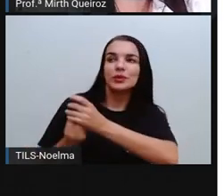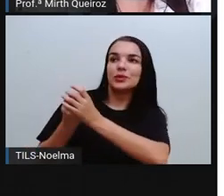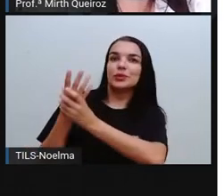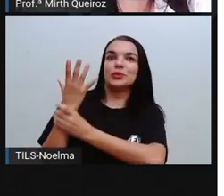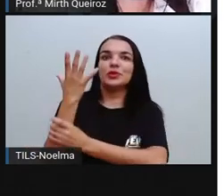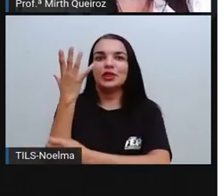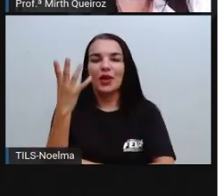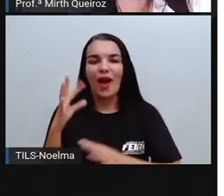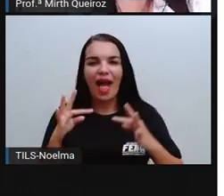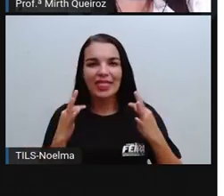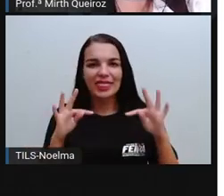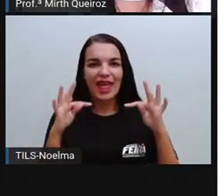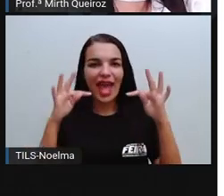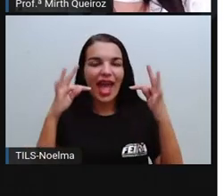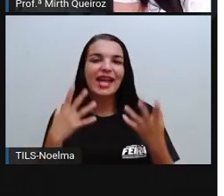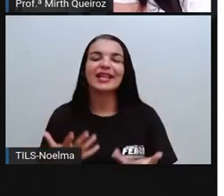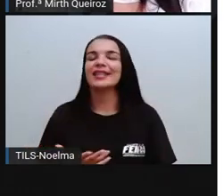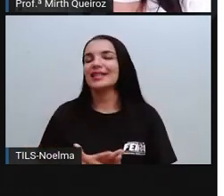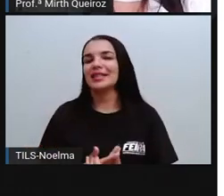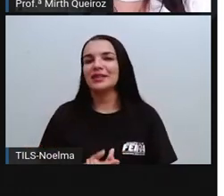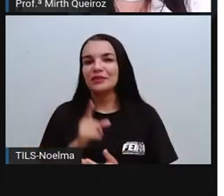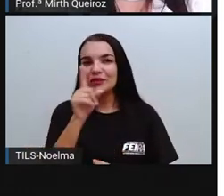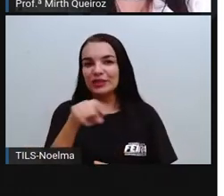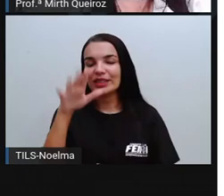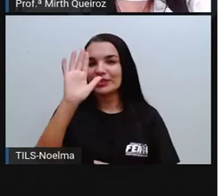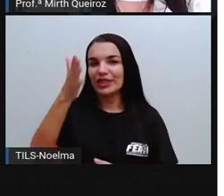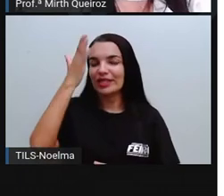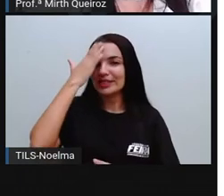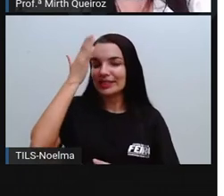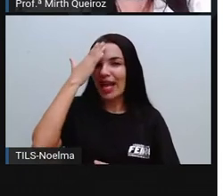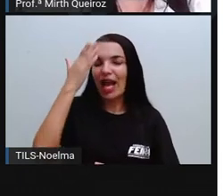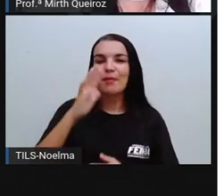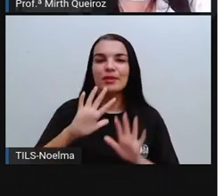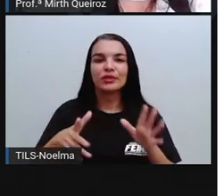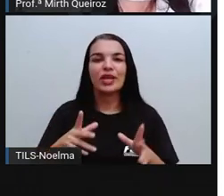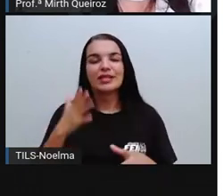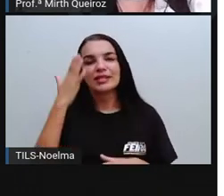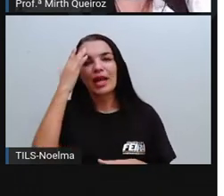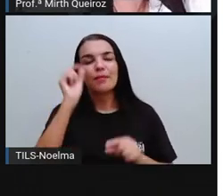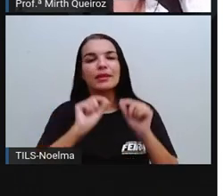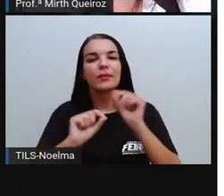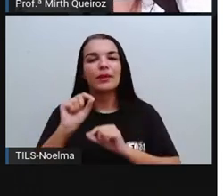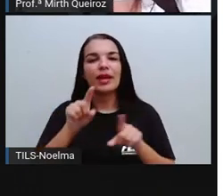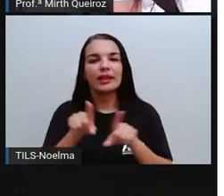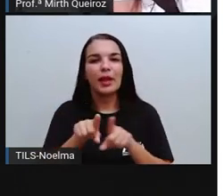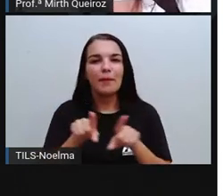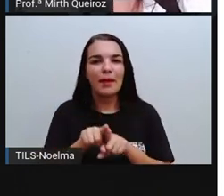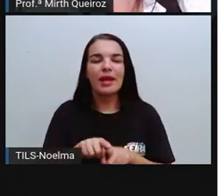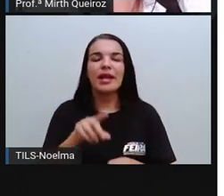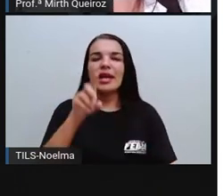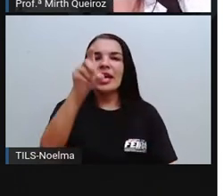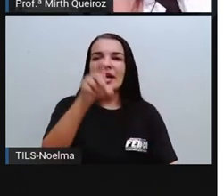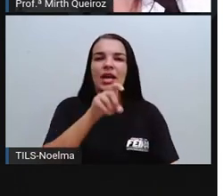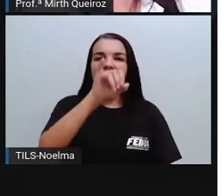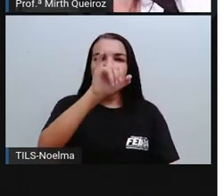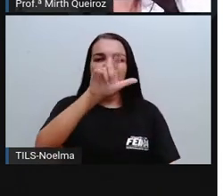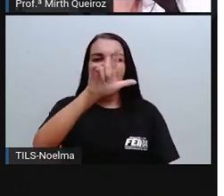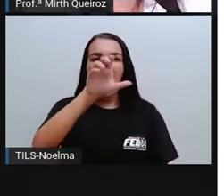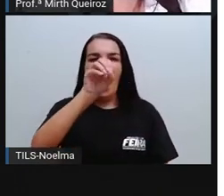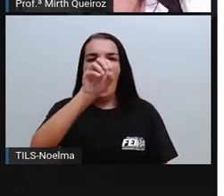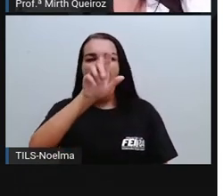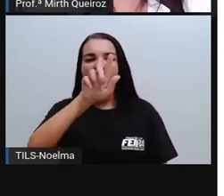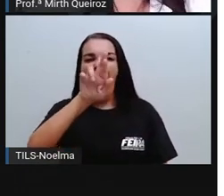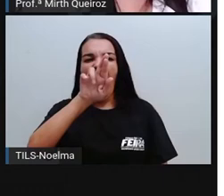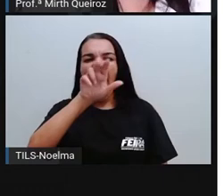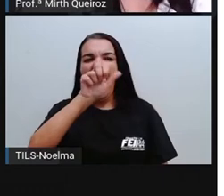essa técnica, como foi que surgiu essa técnica. Vocês já sabem que a xilogravura, assim como o cordel veio para o